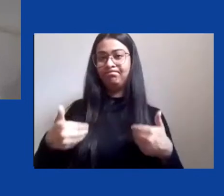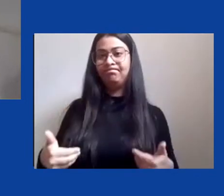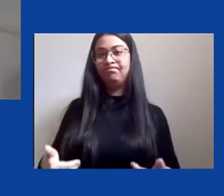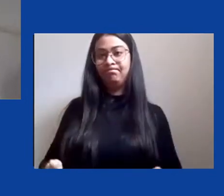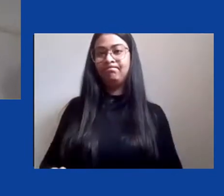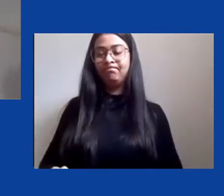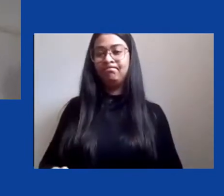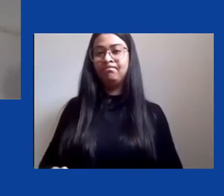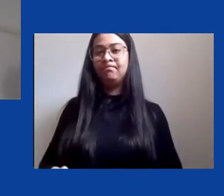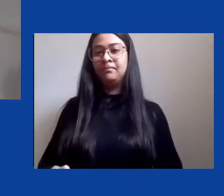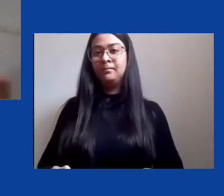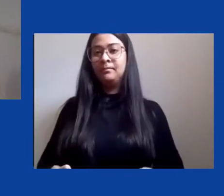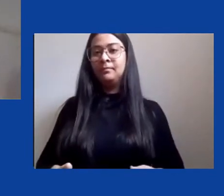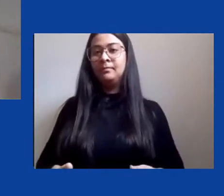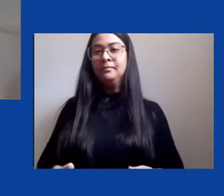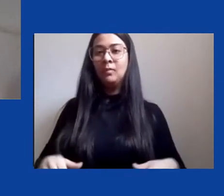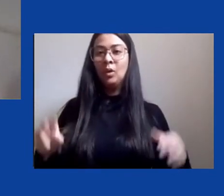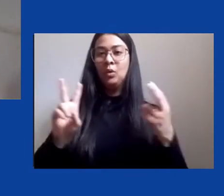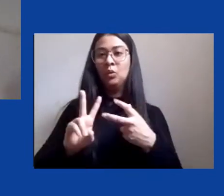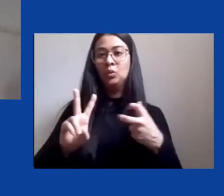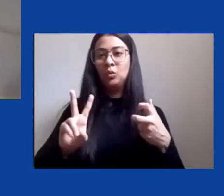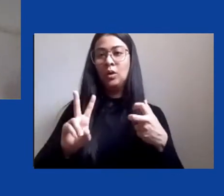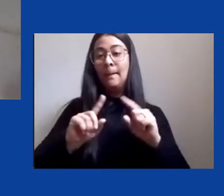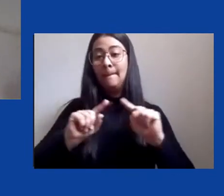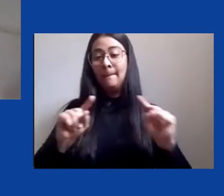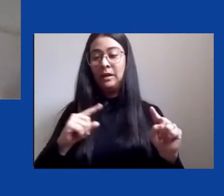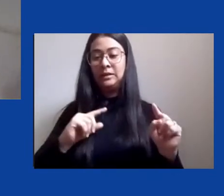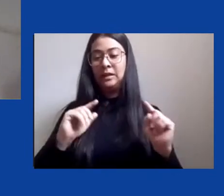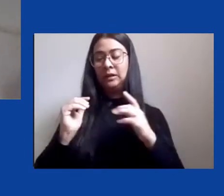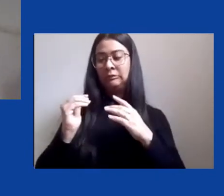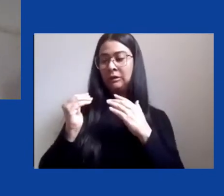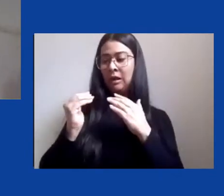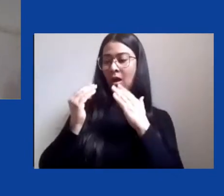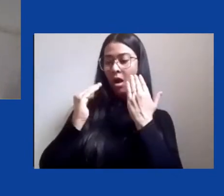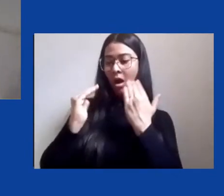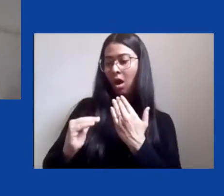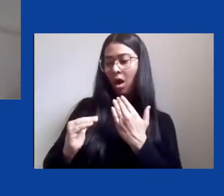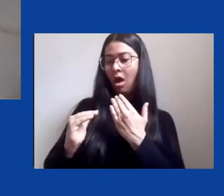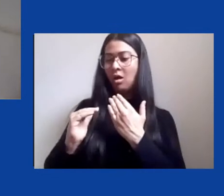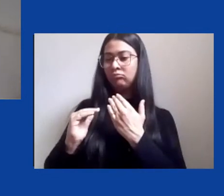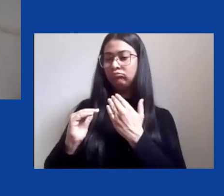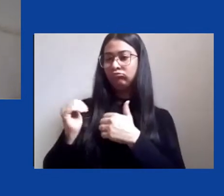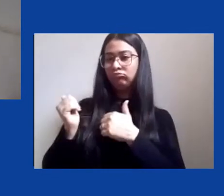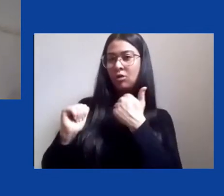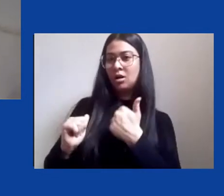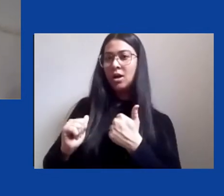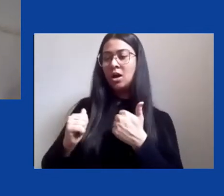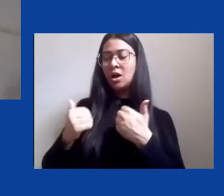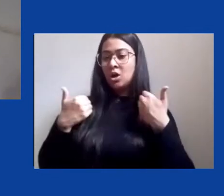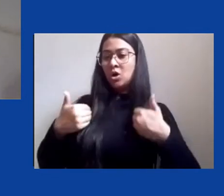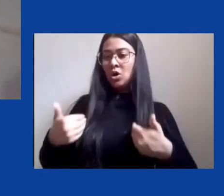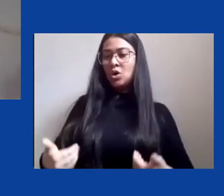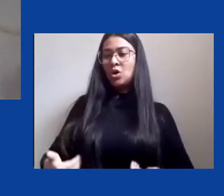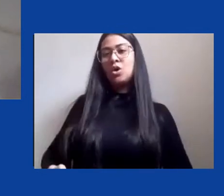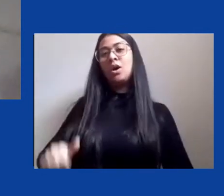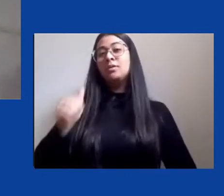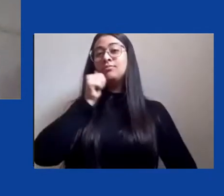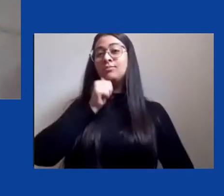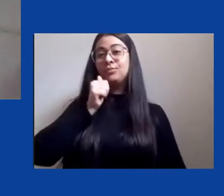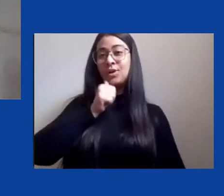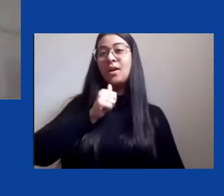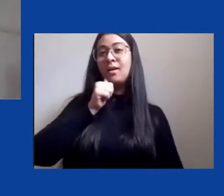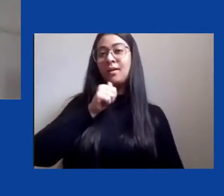principalmente analisando e narrando aí os corpos das mulheres e as genitálias femininas com